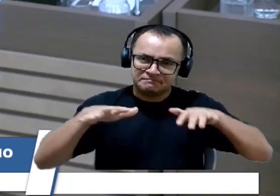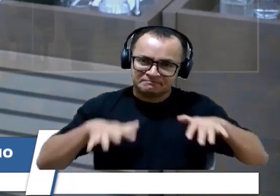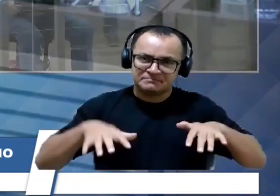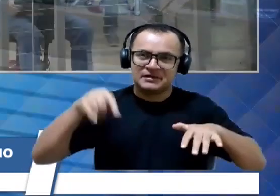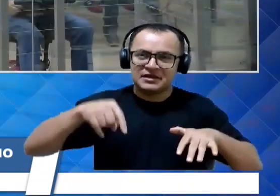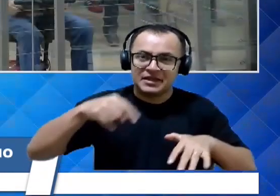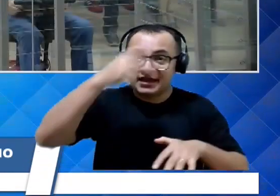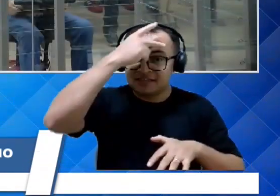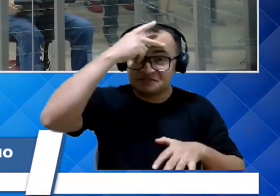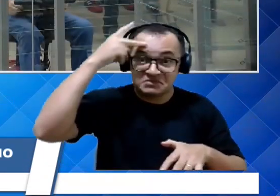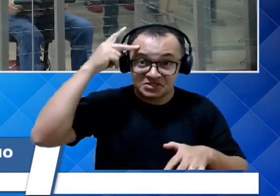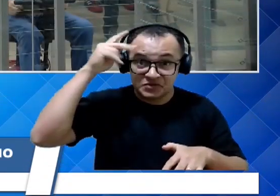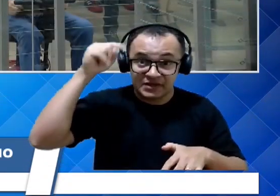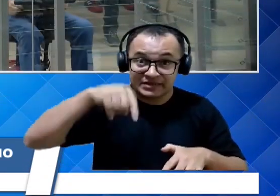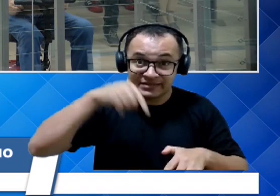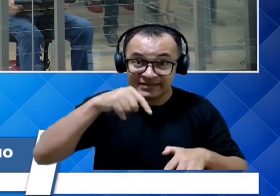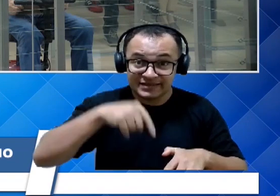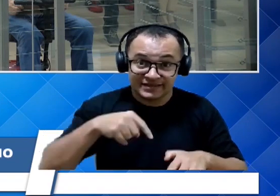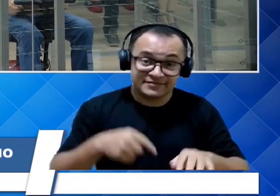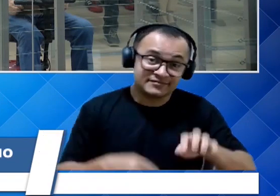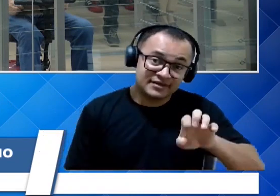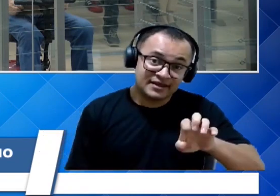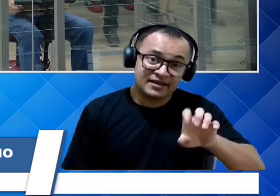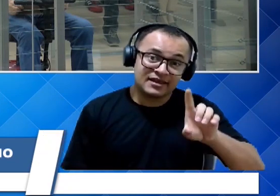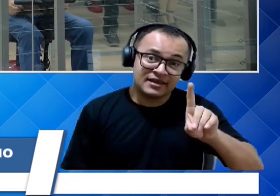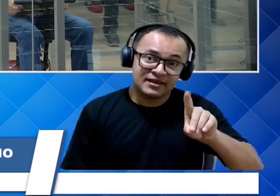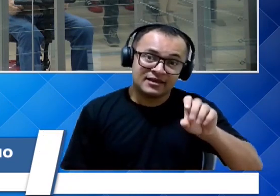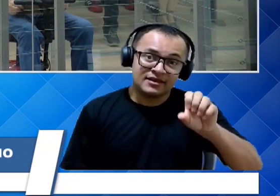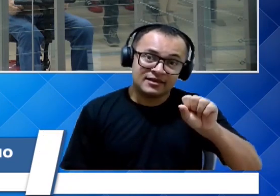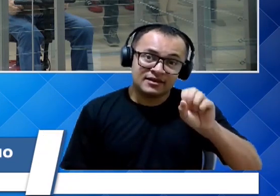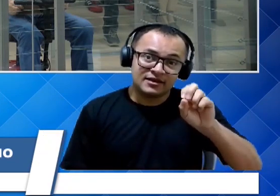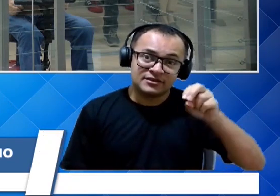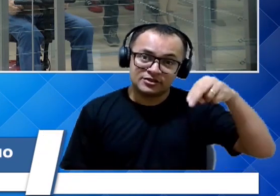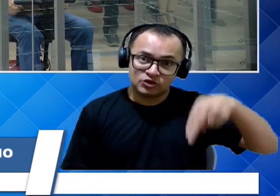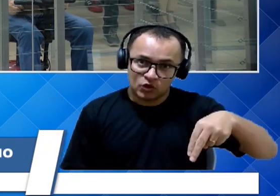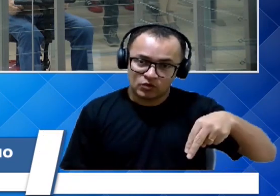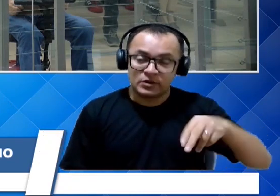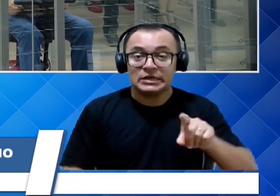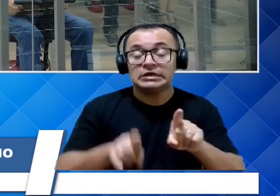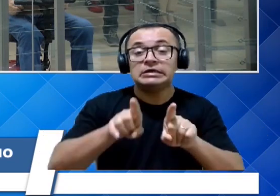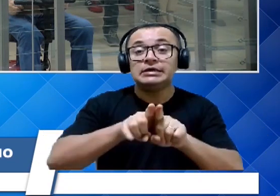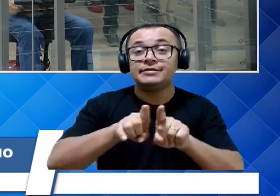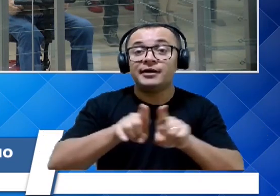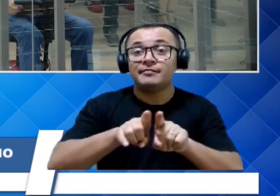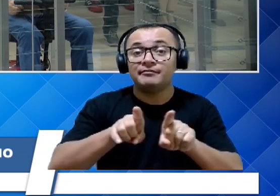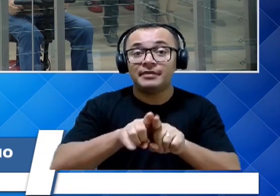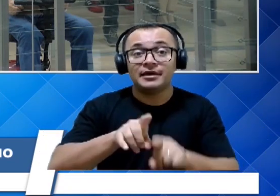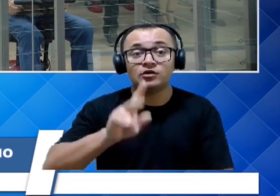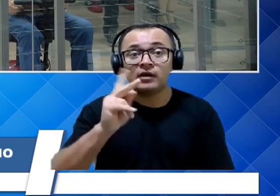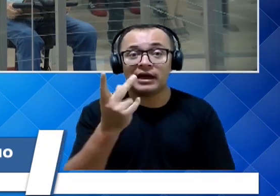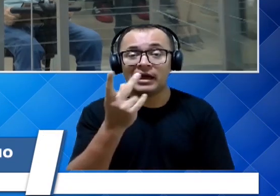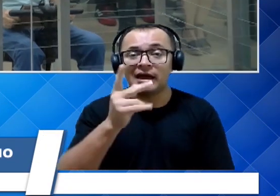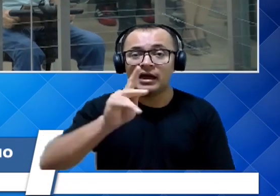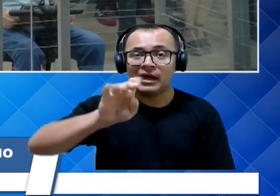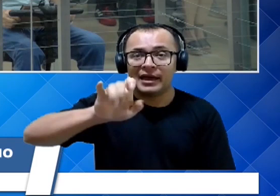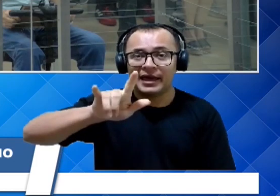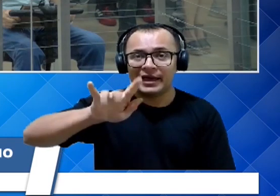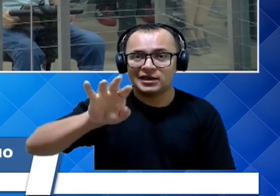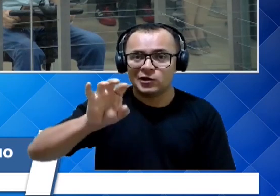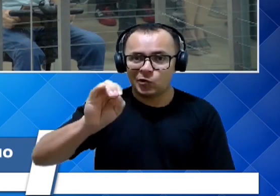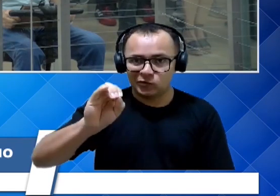senhor Edson FSU e do Hélio Rubens Garcia, aqui presente.